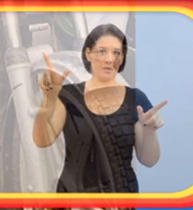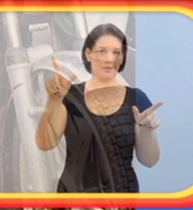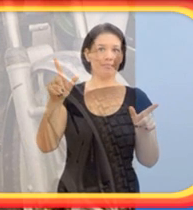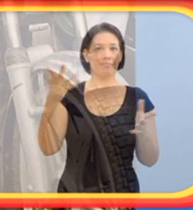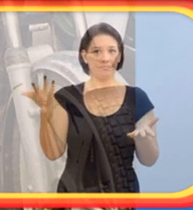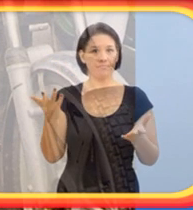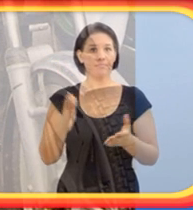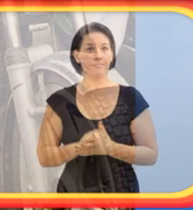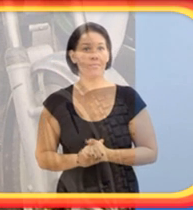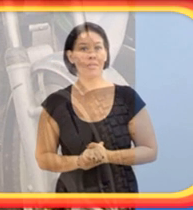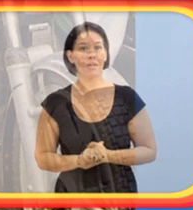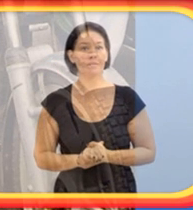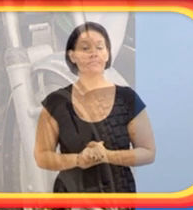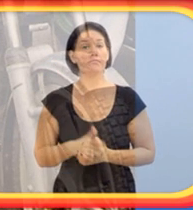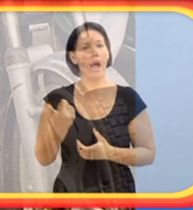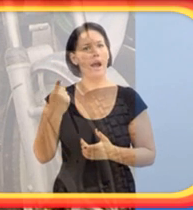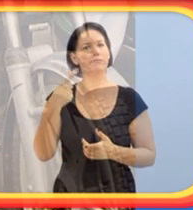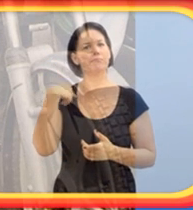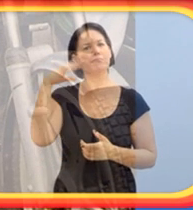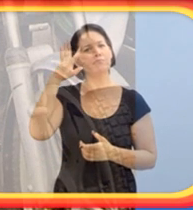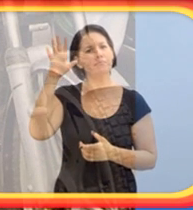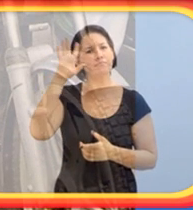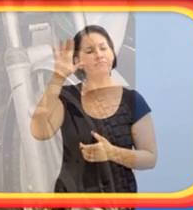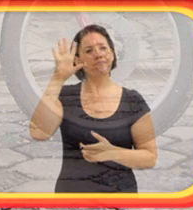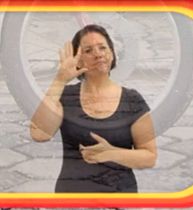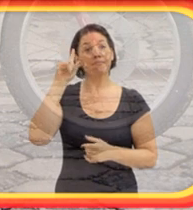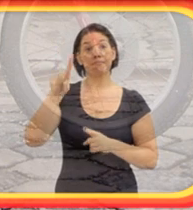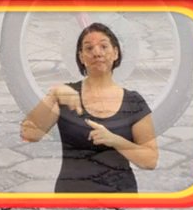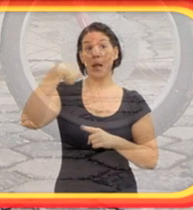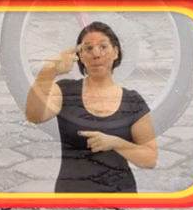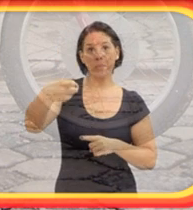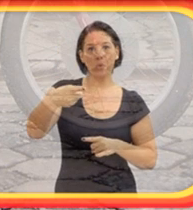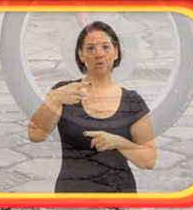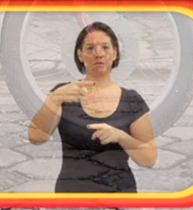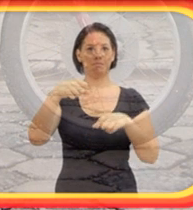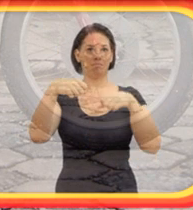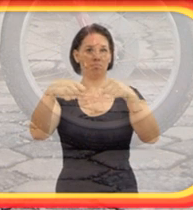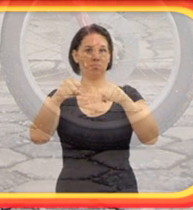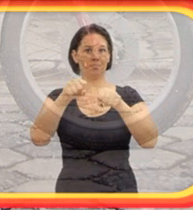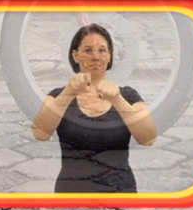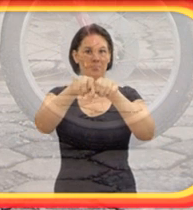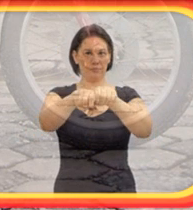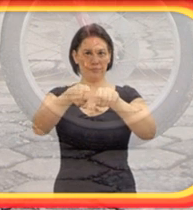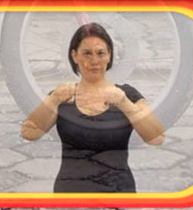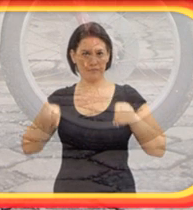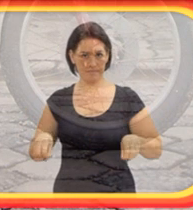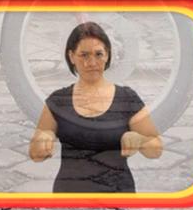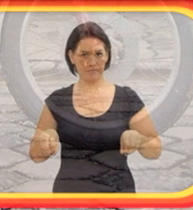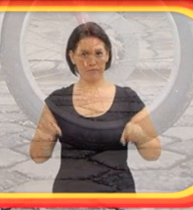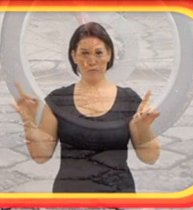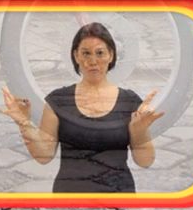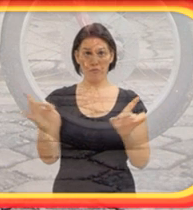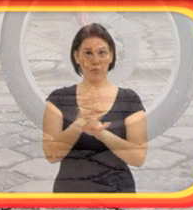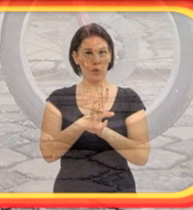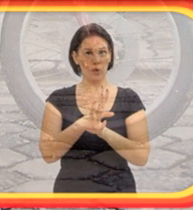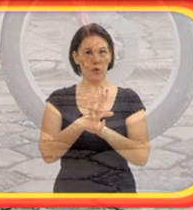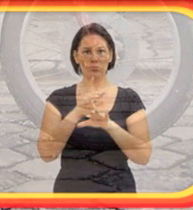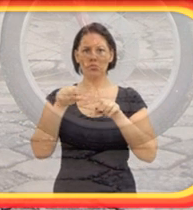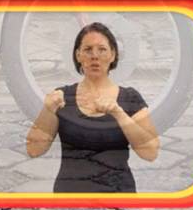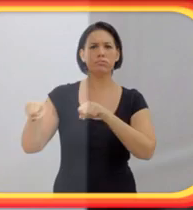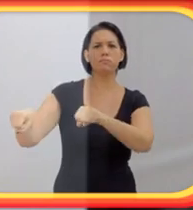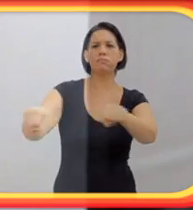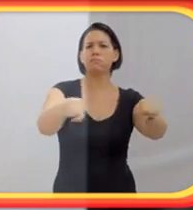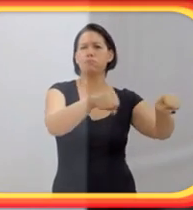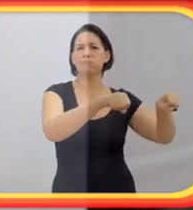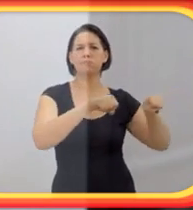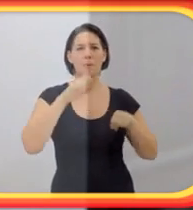dele já ficou pronto. Eu andava lá no triciclo com ele. Então o balneário e o camoril inteiro via eu em cima da moto dele. Menos a